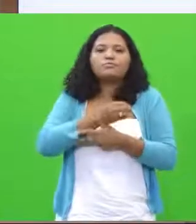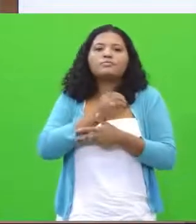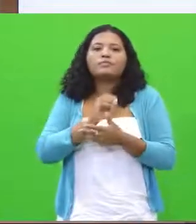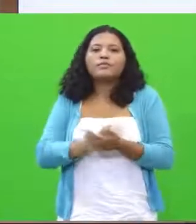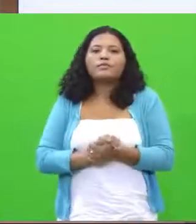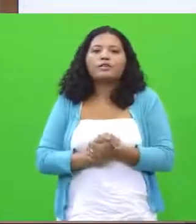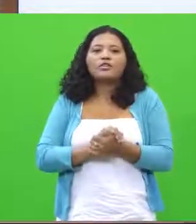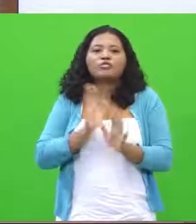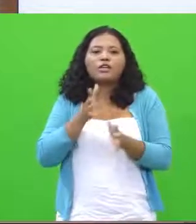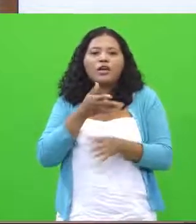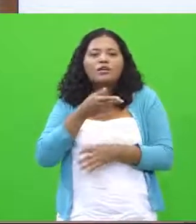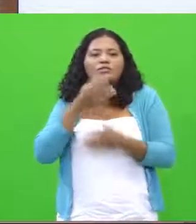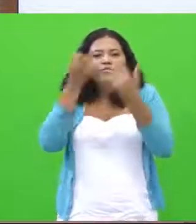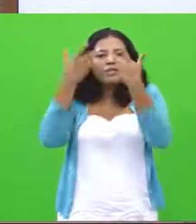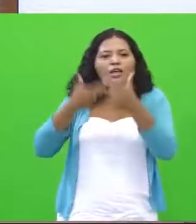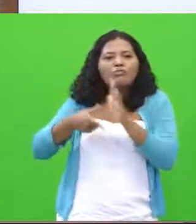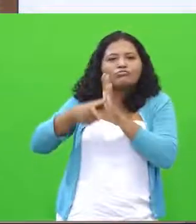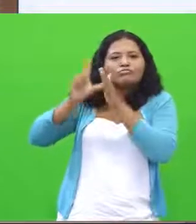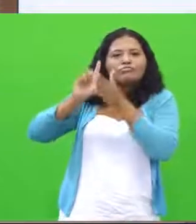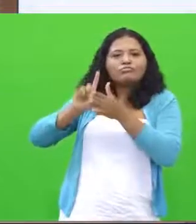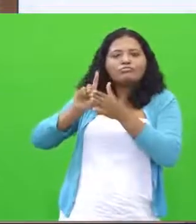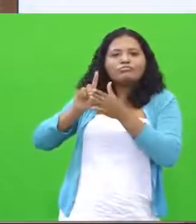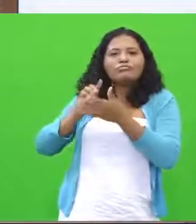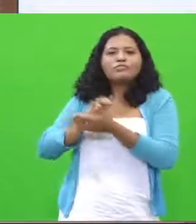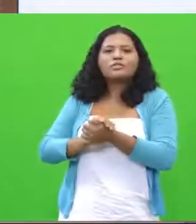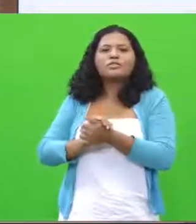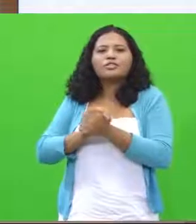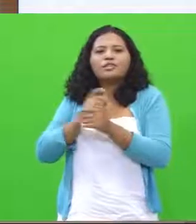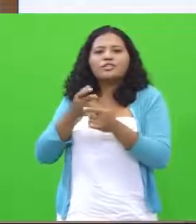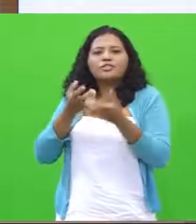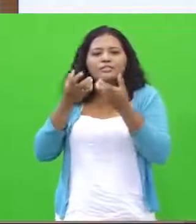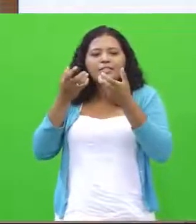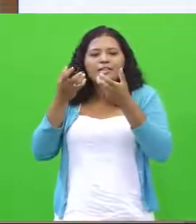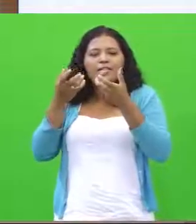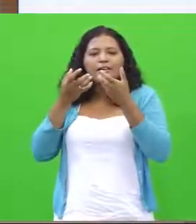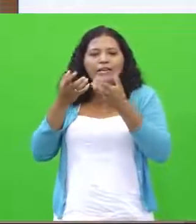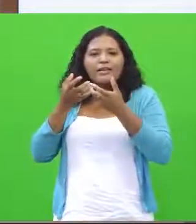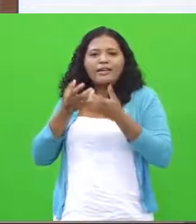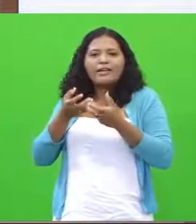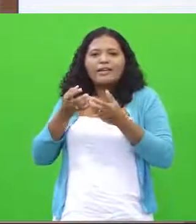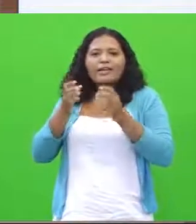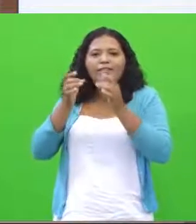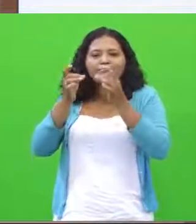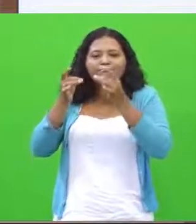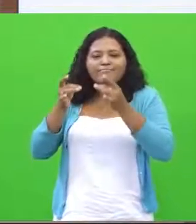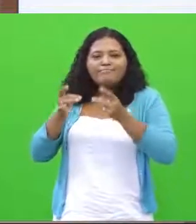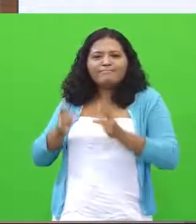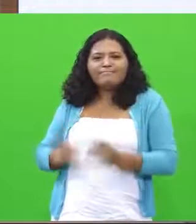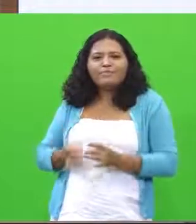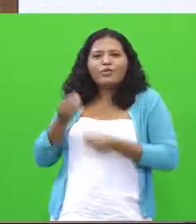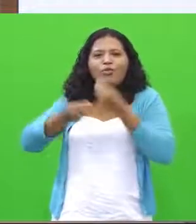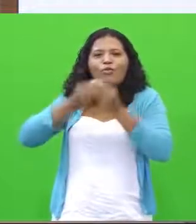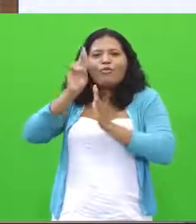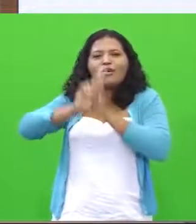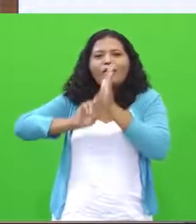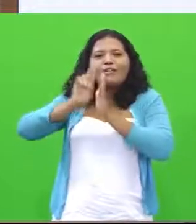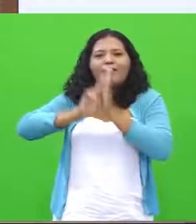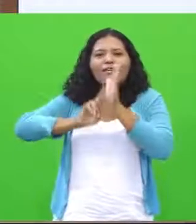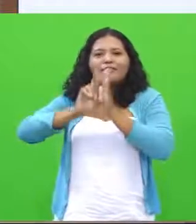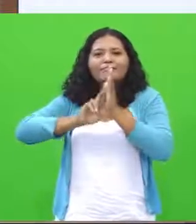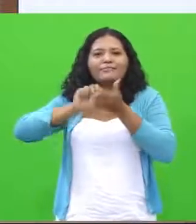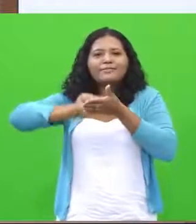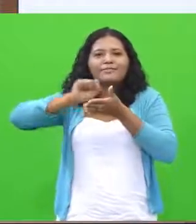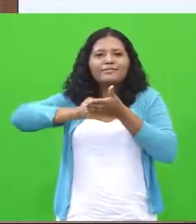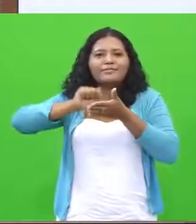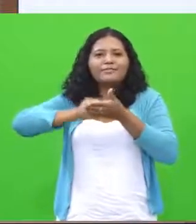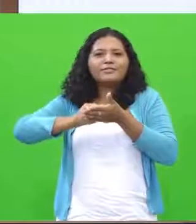lá no início, nós estamos tentando desmistificar para vocês essa visão de que a redação é um bicho-papão. Vocês estão